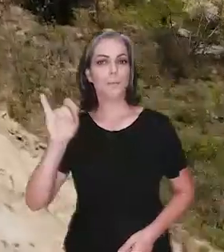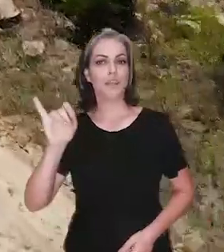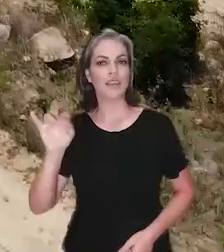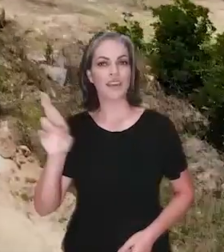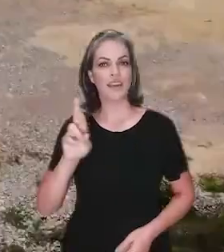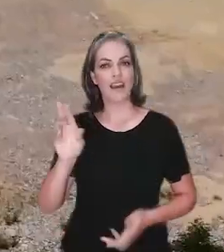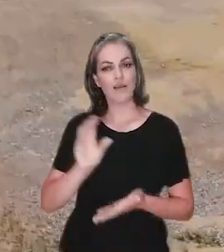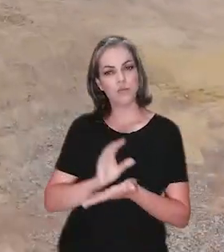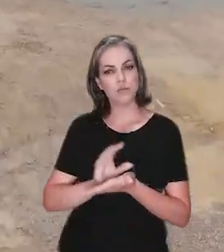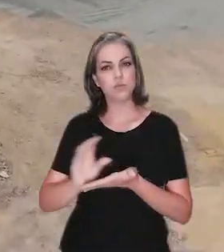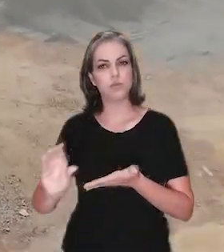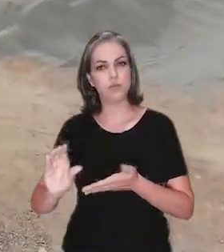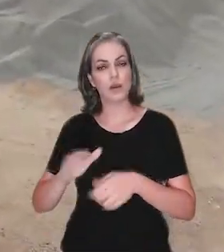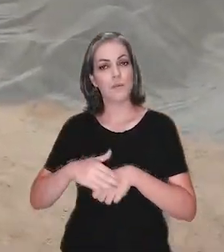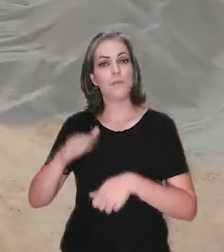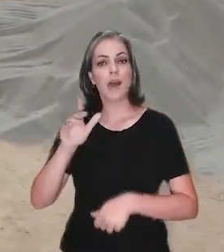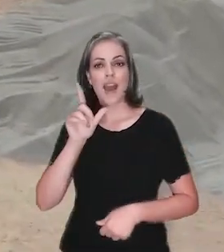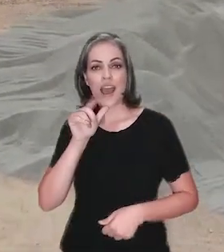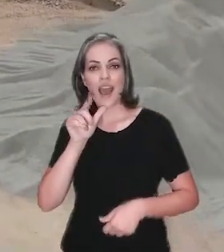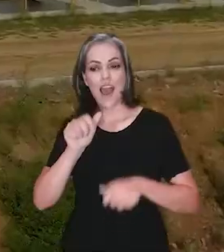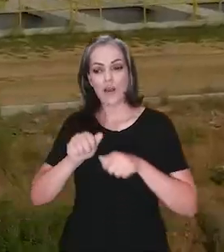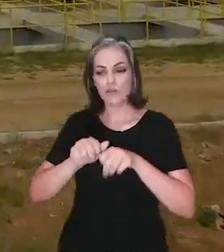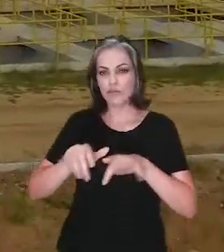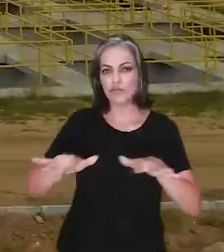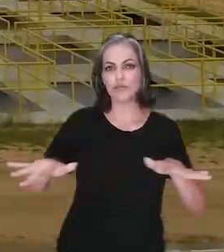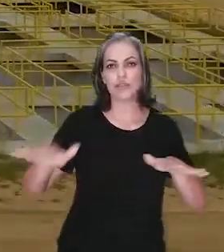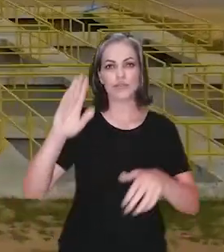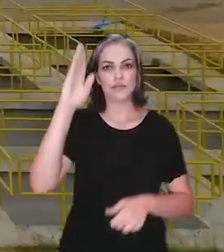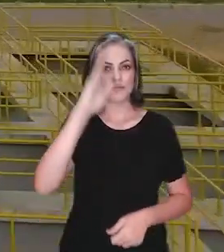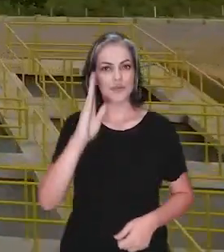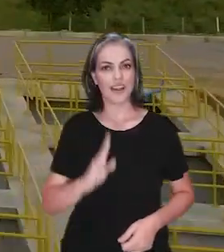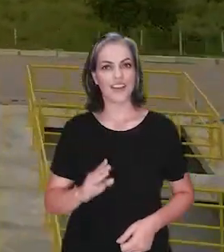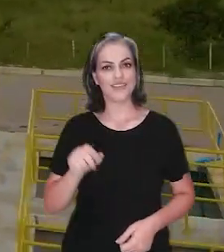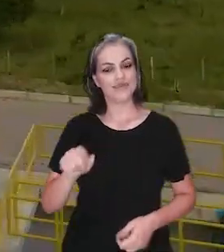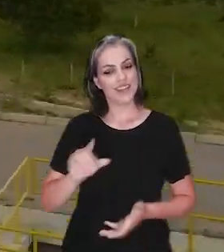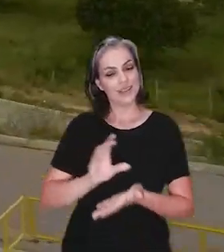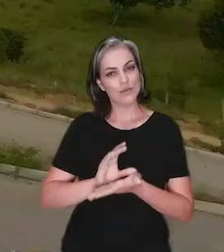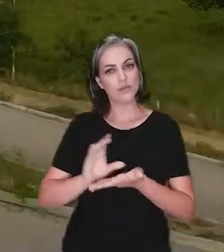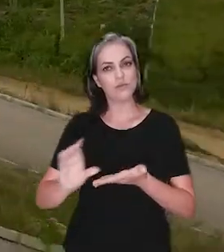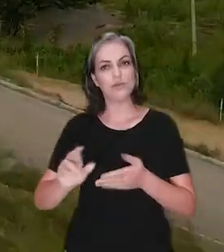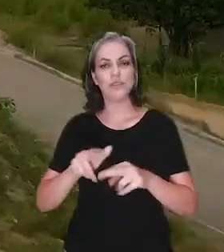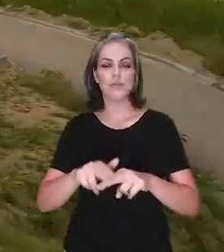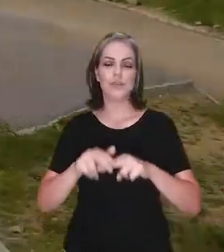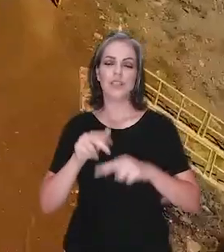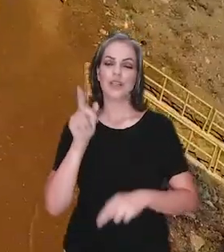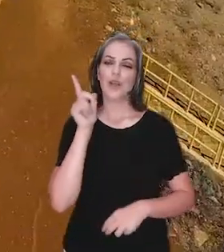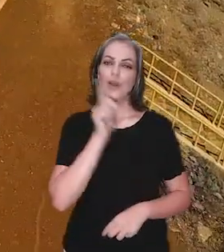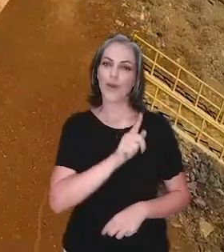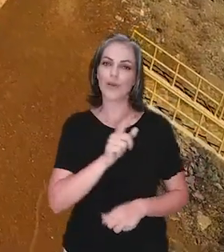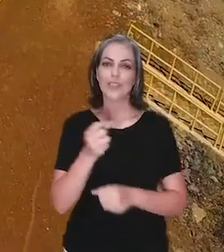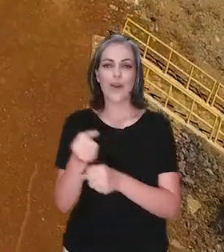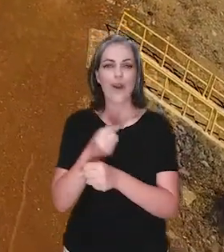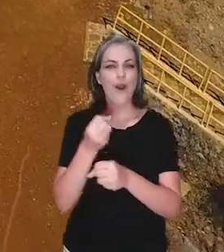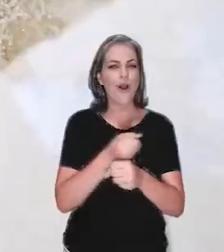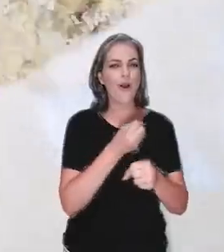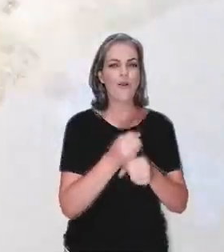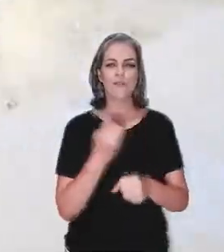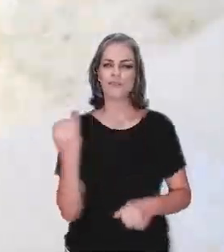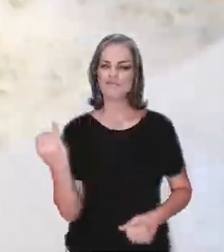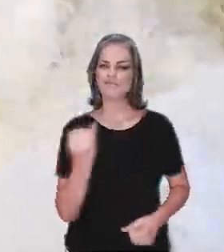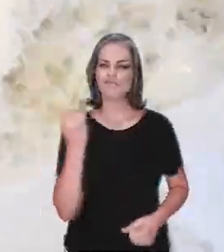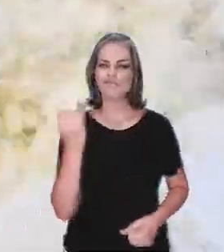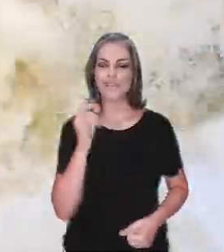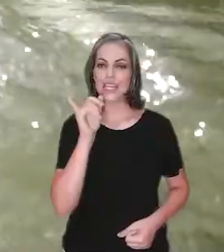investidos para ampliar a oferta de água no país. Desse investimento, foi possível a realização de grandes obras